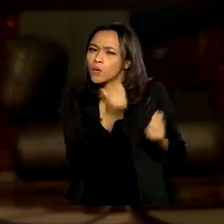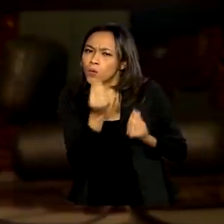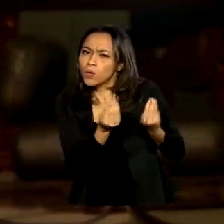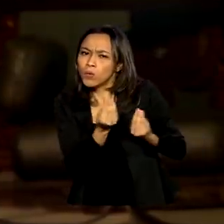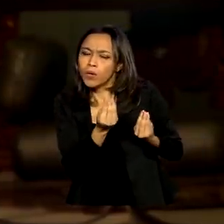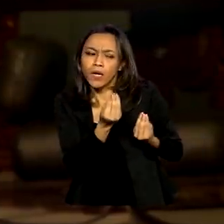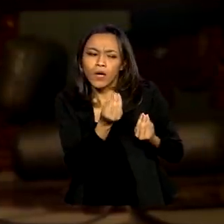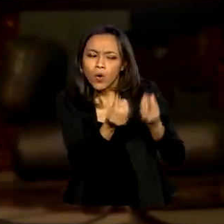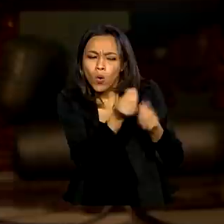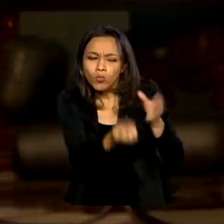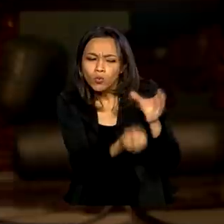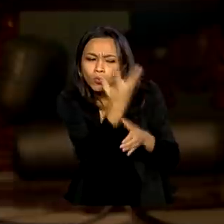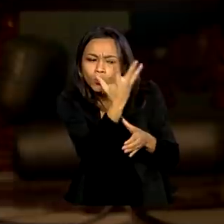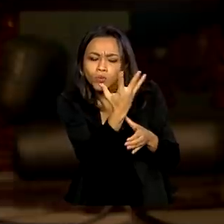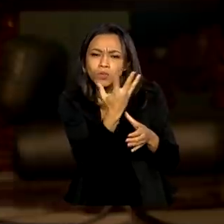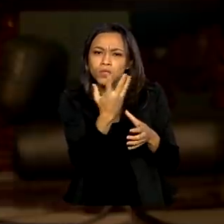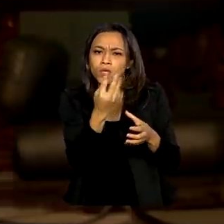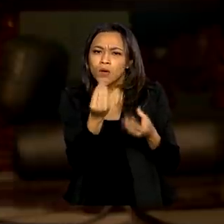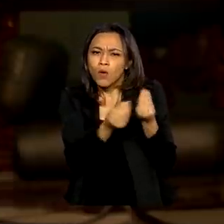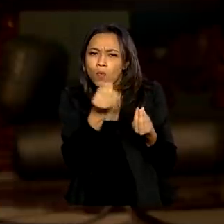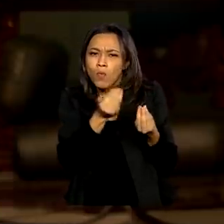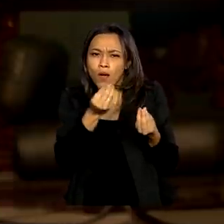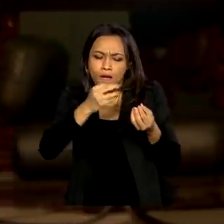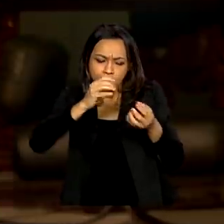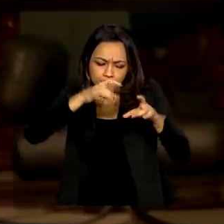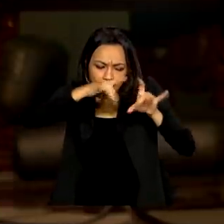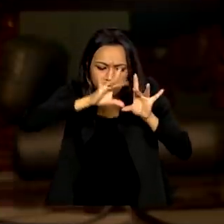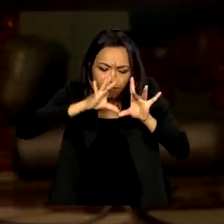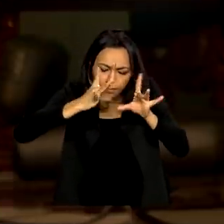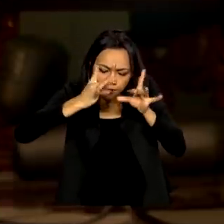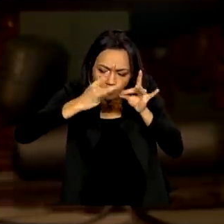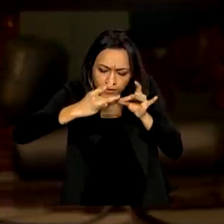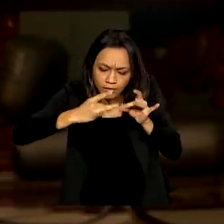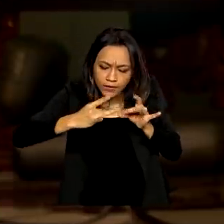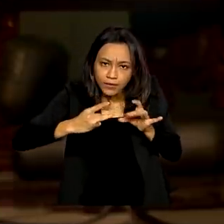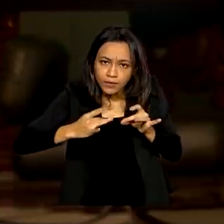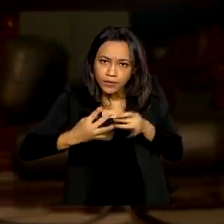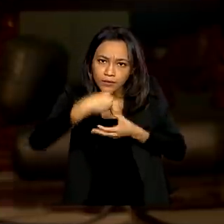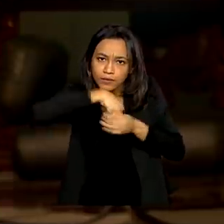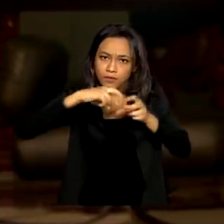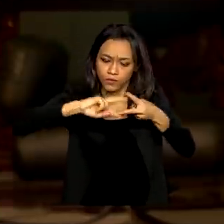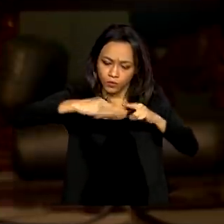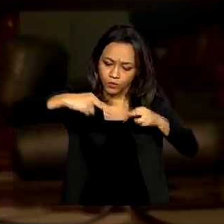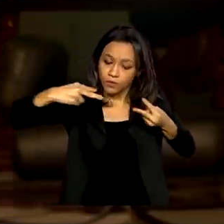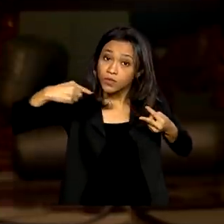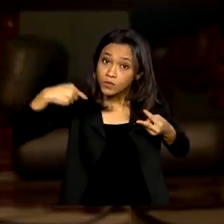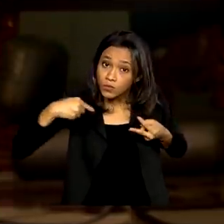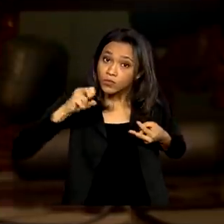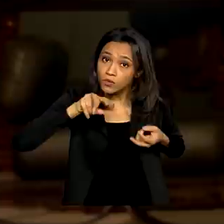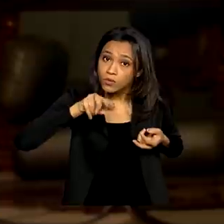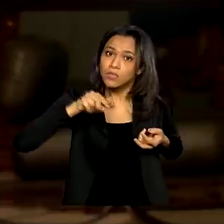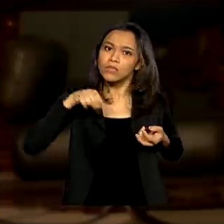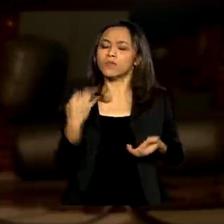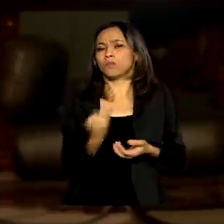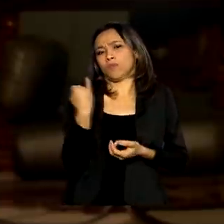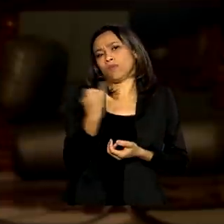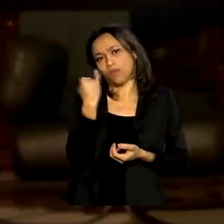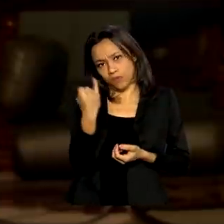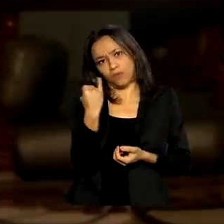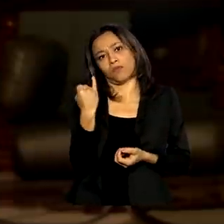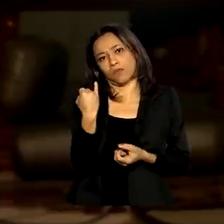vírus, de onde ele vem e se o sequenciamento a gente consegue fazer. Além disso, essas mutações são importantes, porque elas vão ser